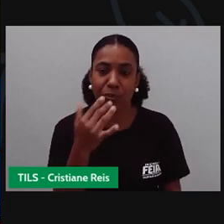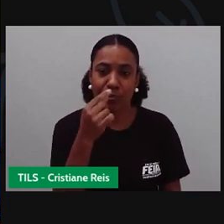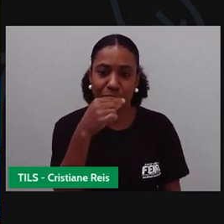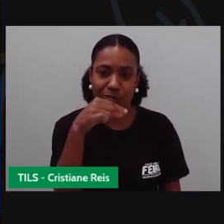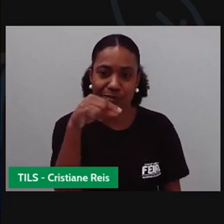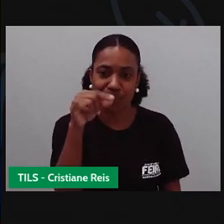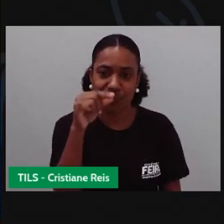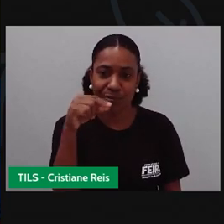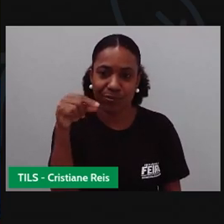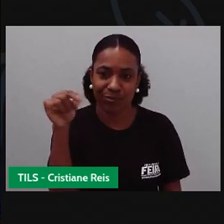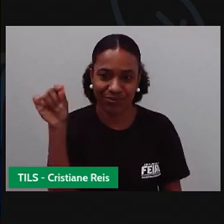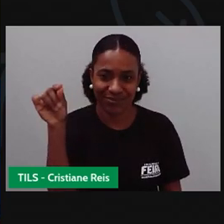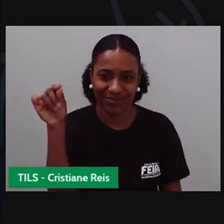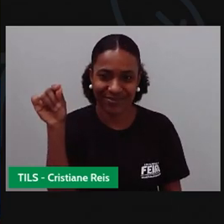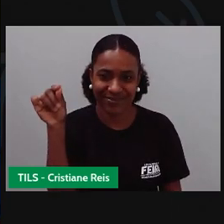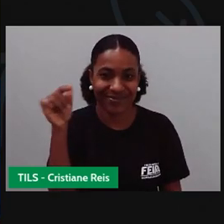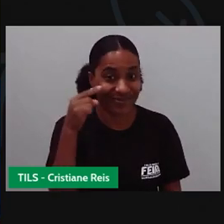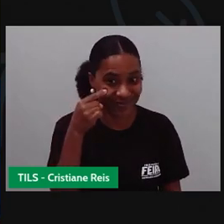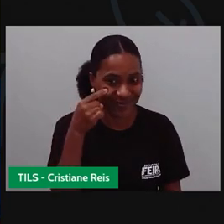Samu.